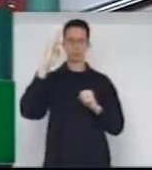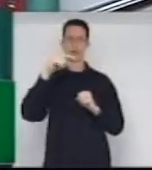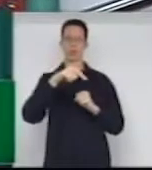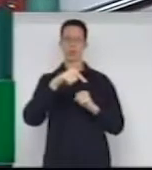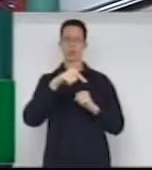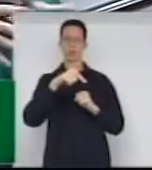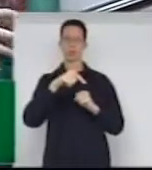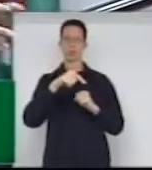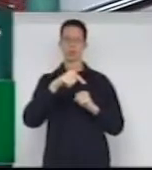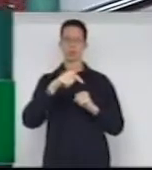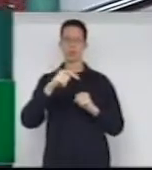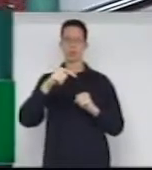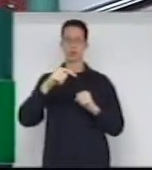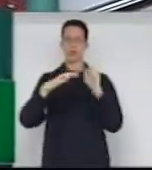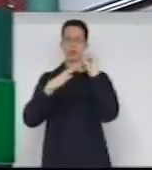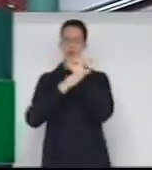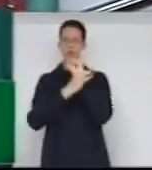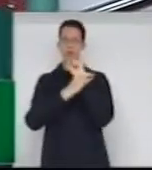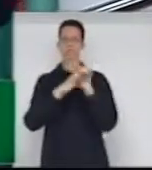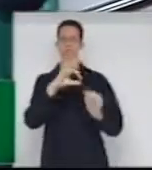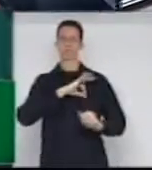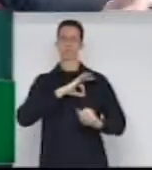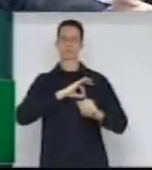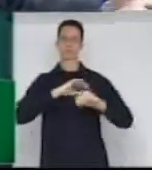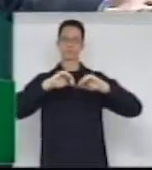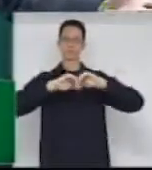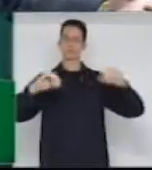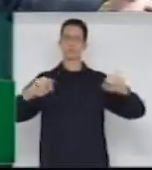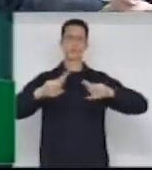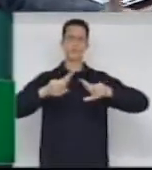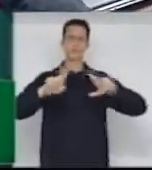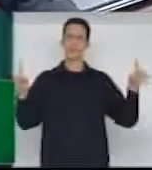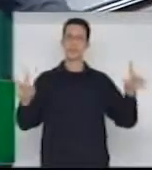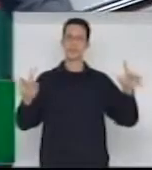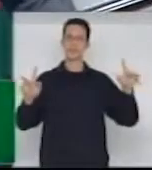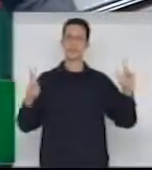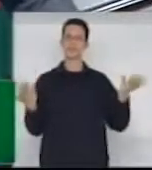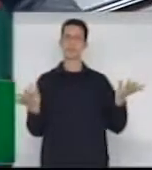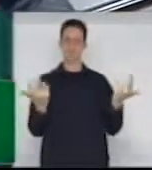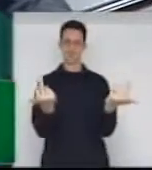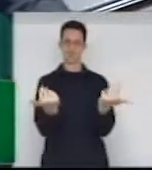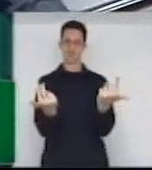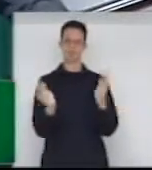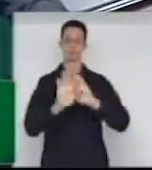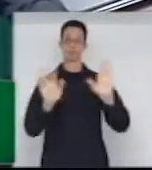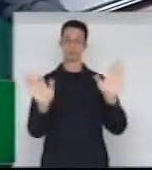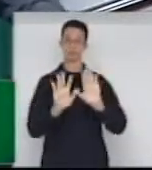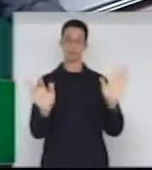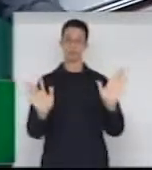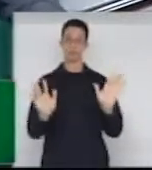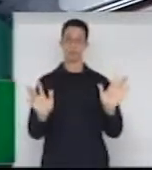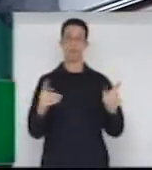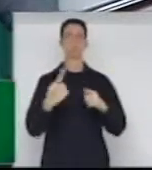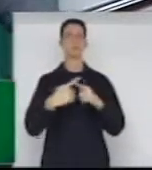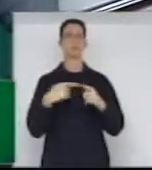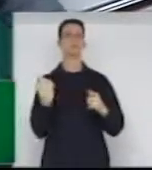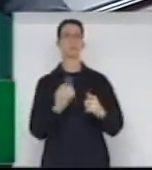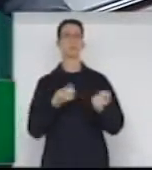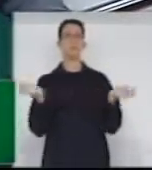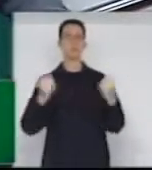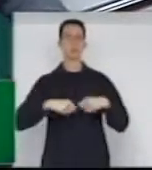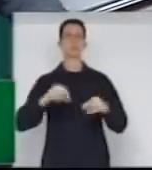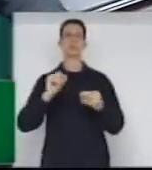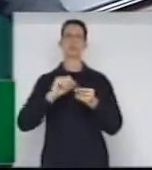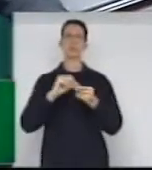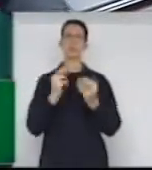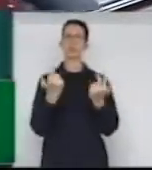Segurança de polícia militar é outra. Não dá para dizer que são iguais. Por que não fazemos igual ao Estado do Paraná, que é limite